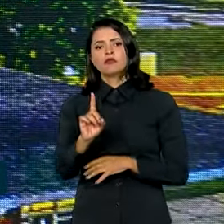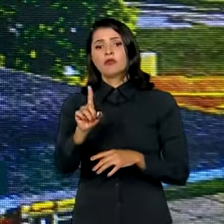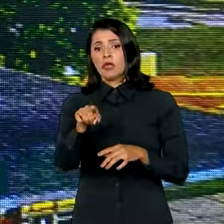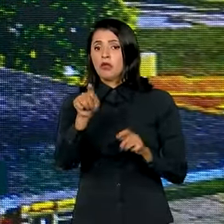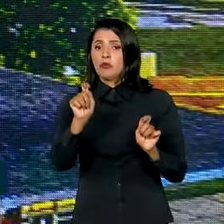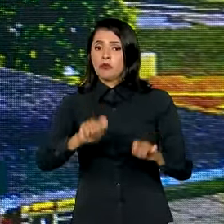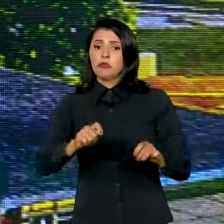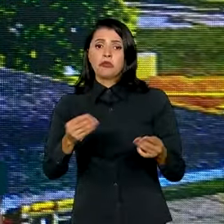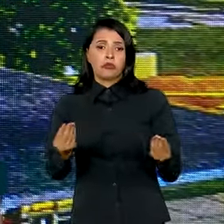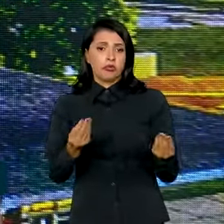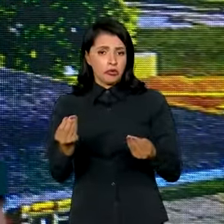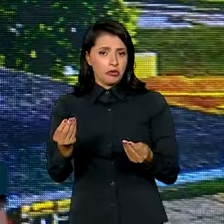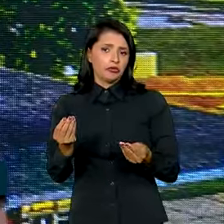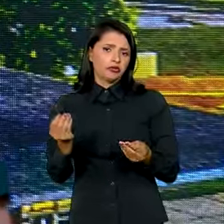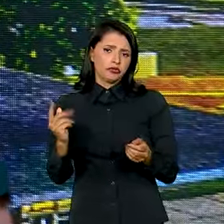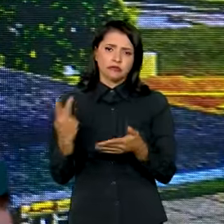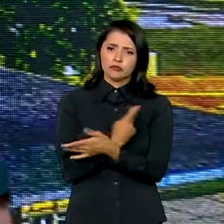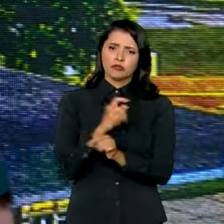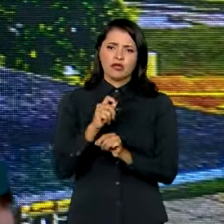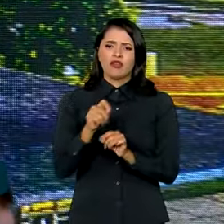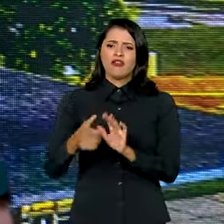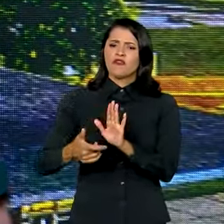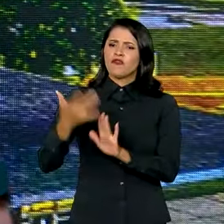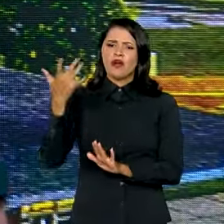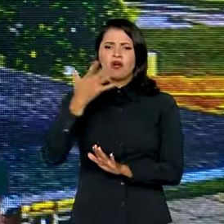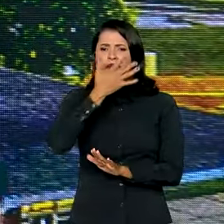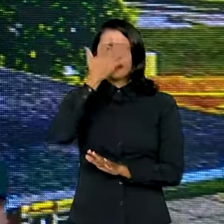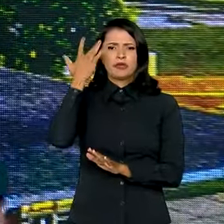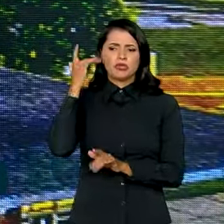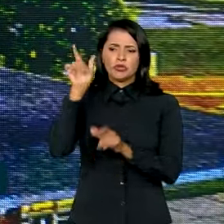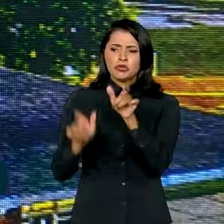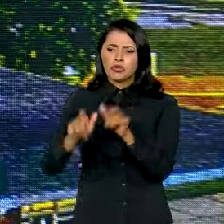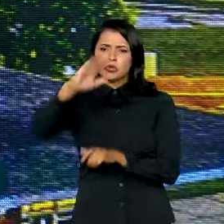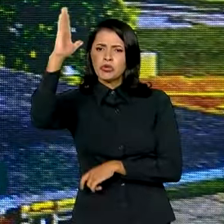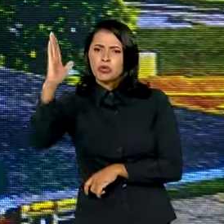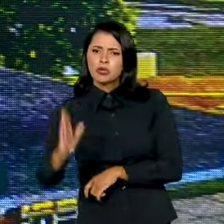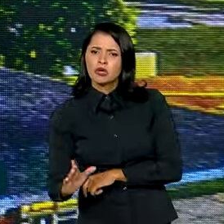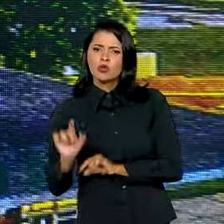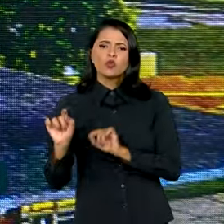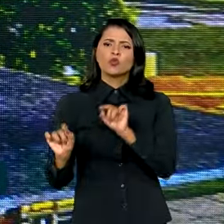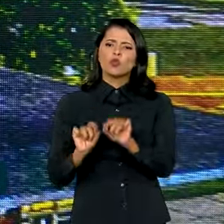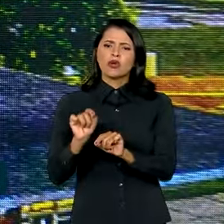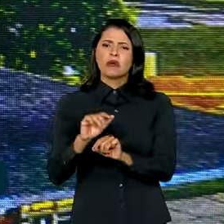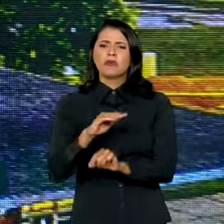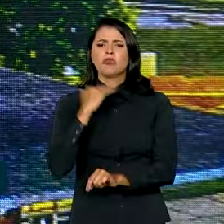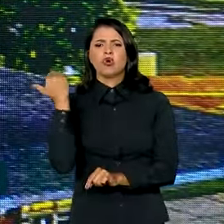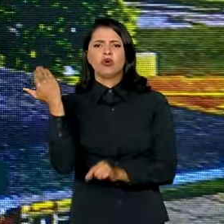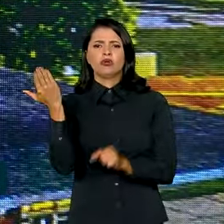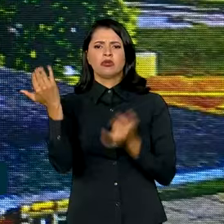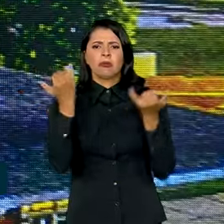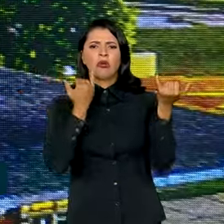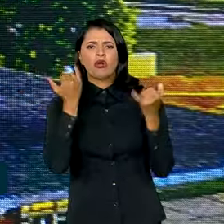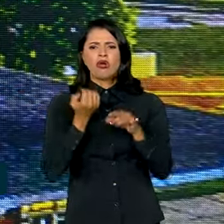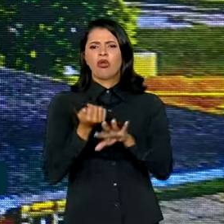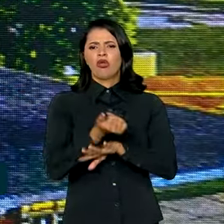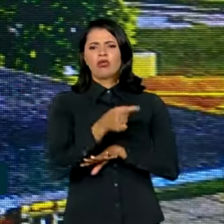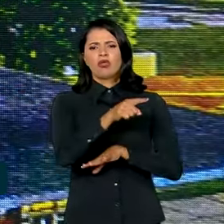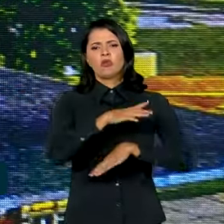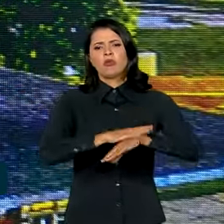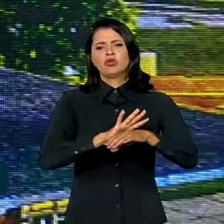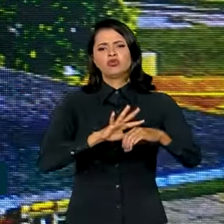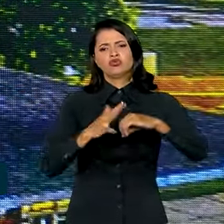pode ter levado centenas de milhares de brasileiros e brasileiras à morte por conta do Covid.